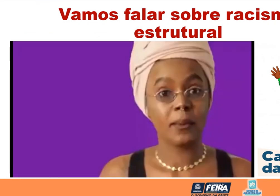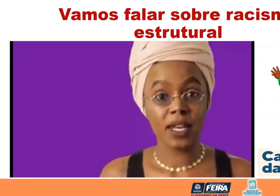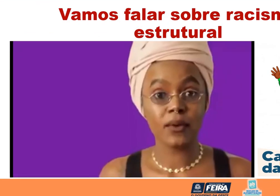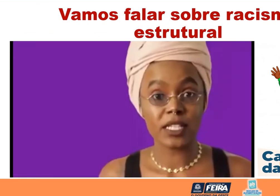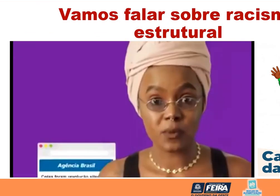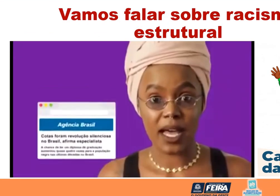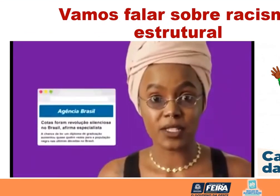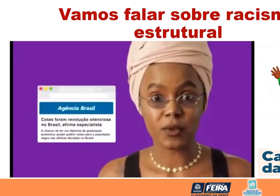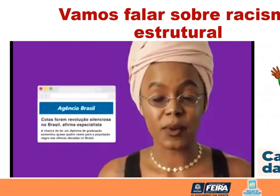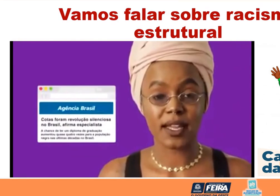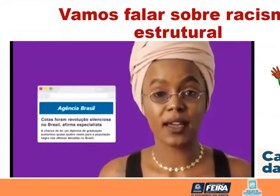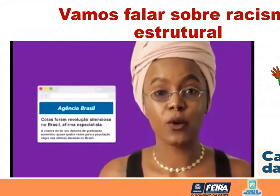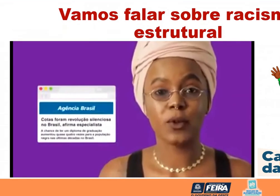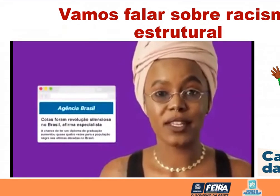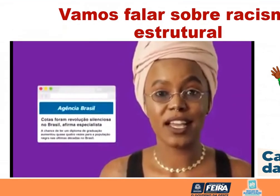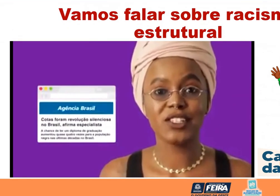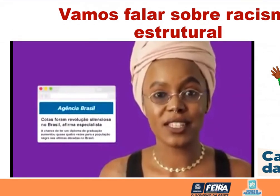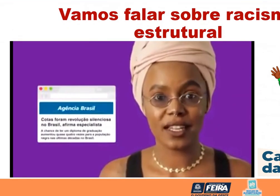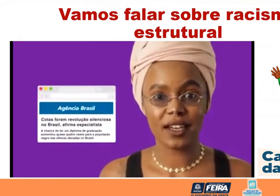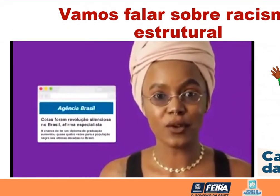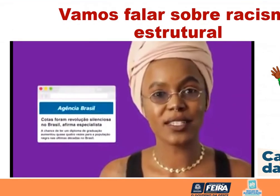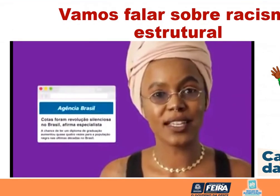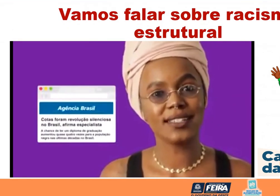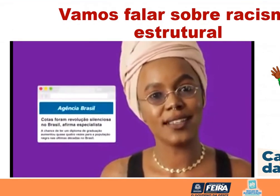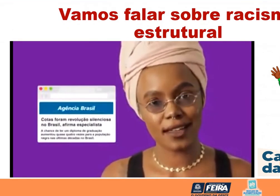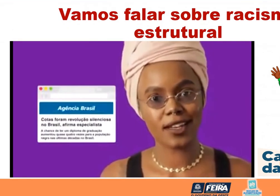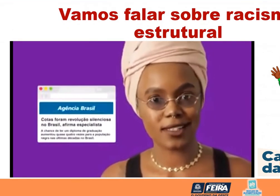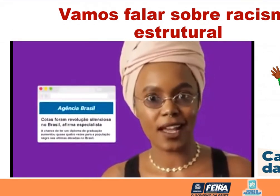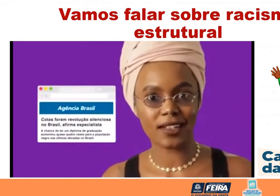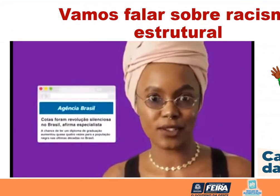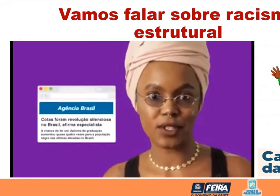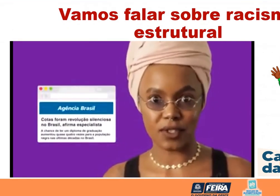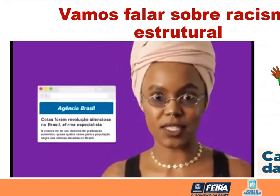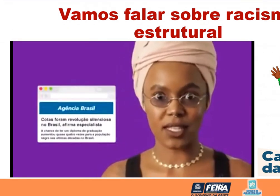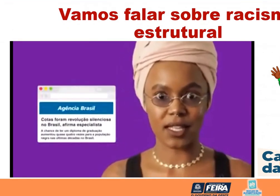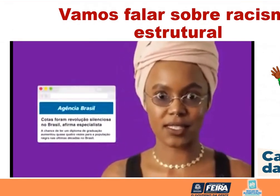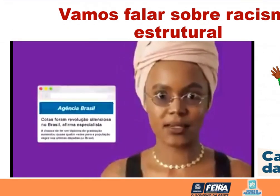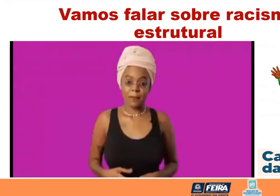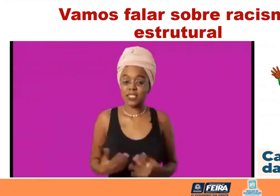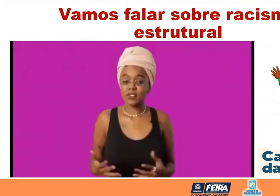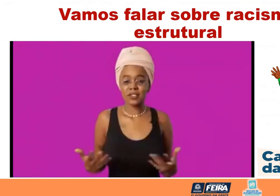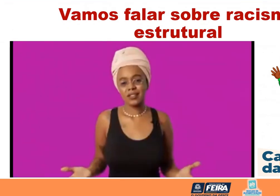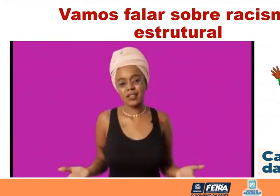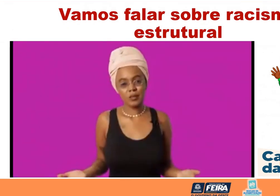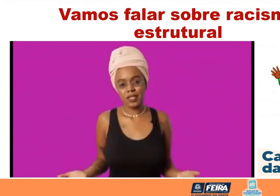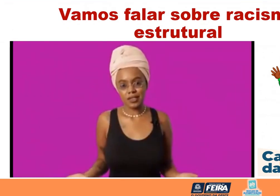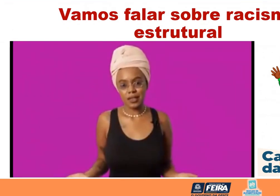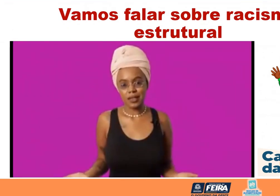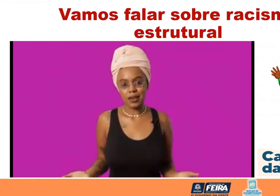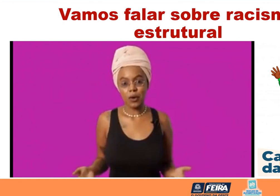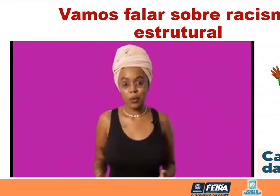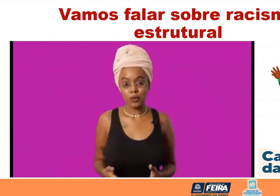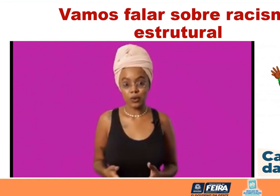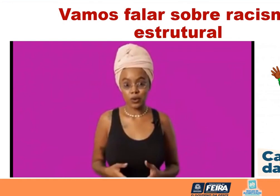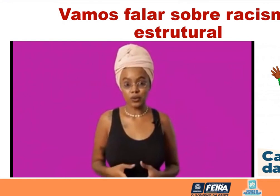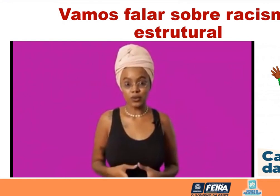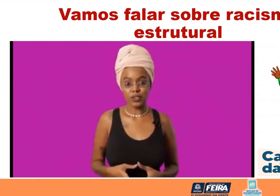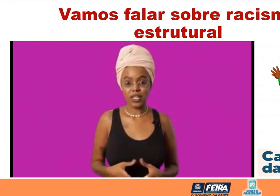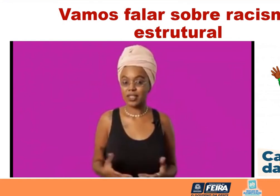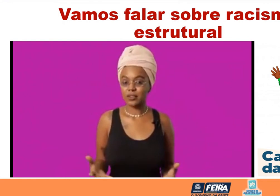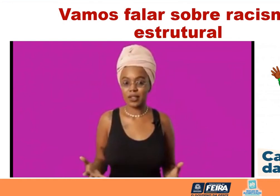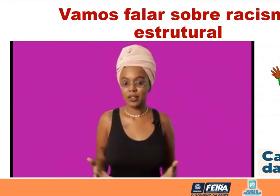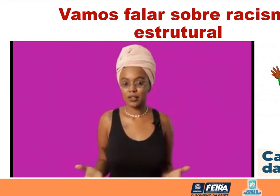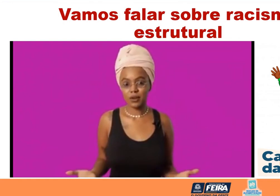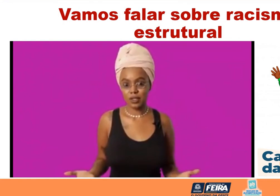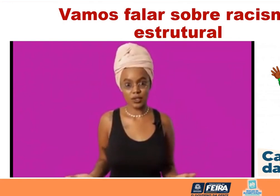raciais, que abriram espaço para que a comunidade negra conseguisse ingressar nas universidades. Mas a sociedade brasileira, como um